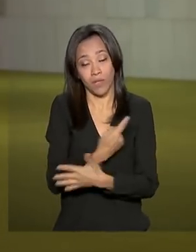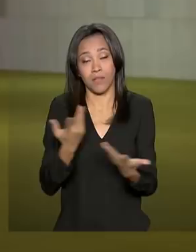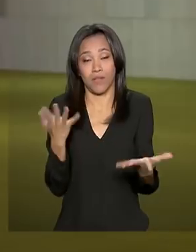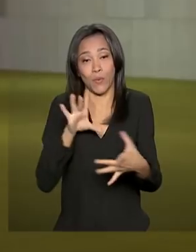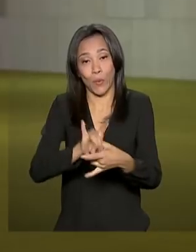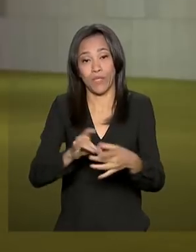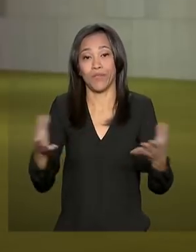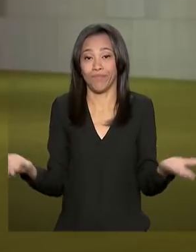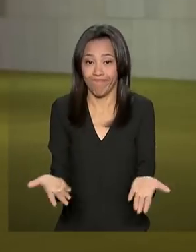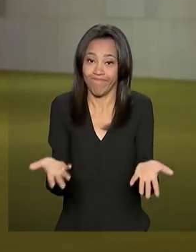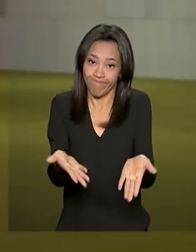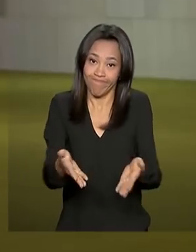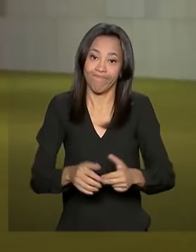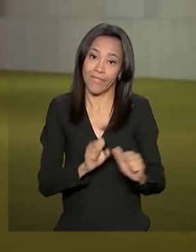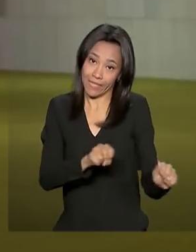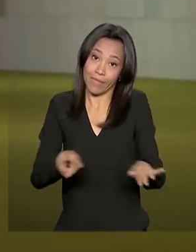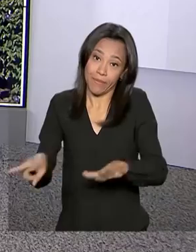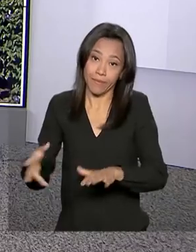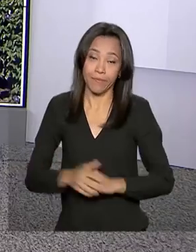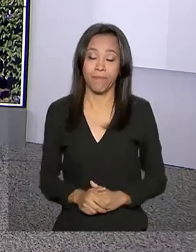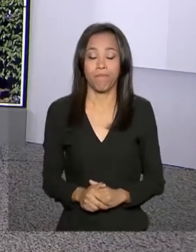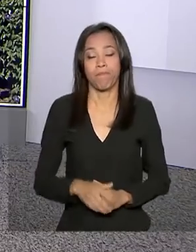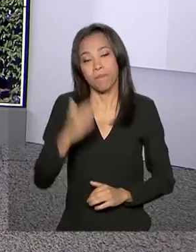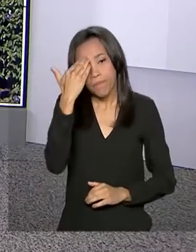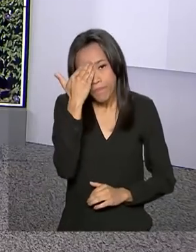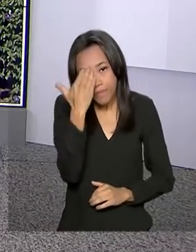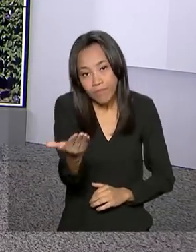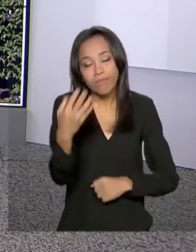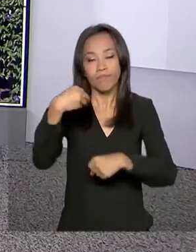aqui para essa semana, Mara. Obrigada pelas suas informações, Selma.